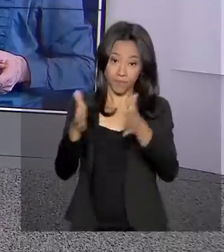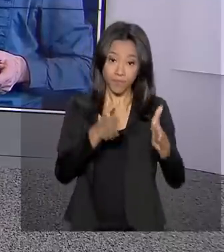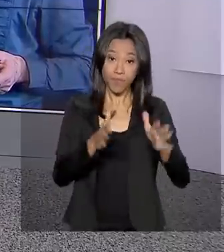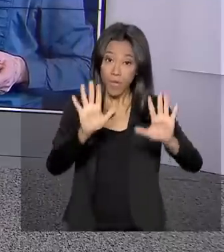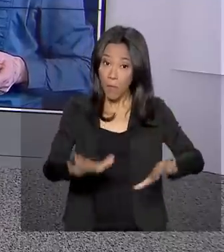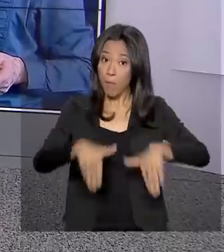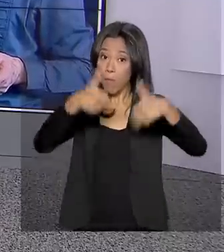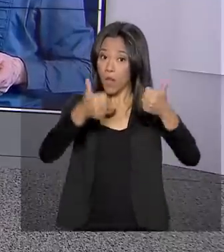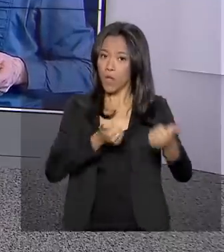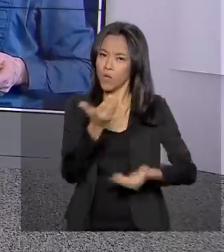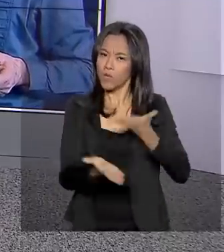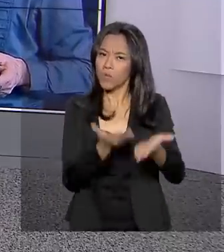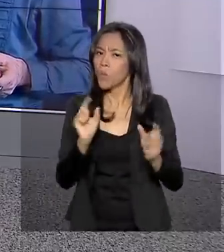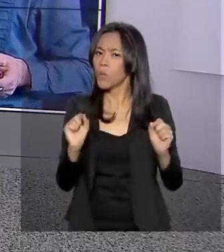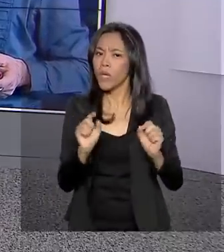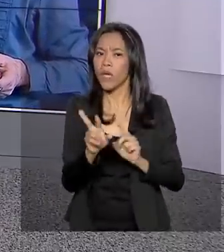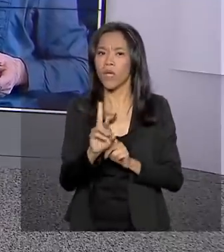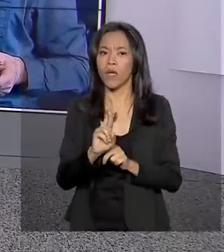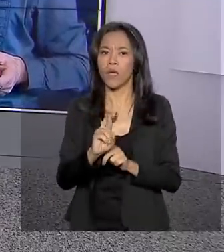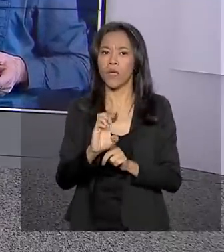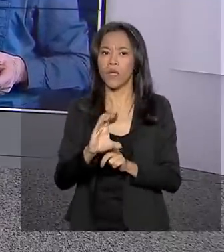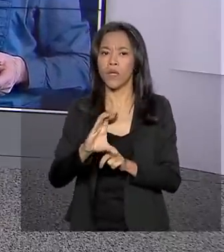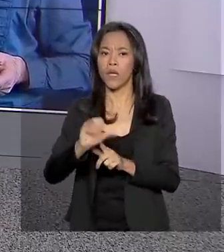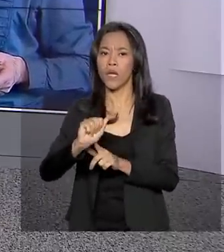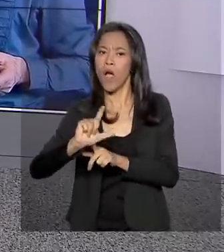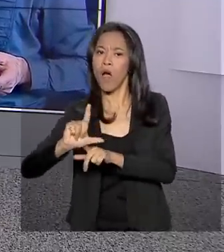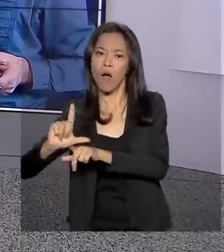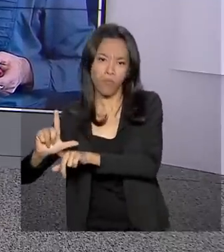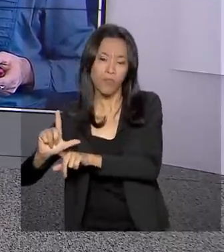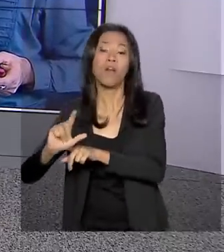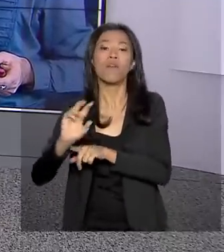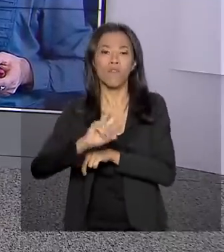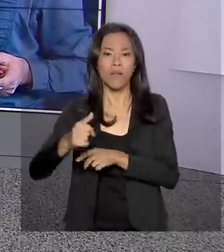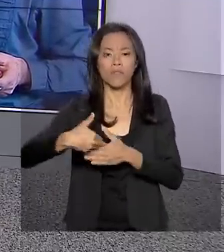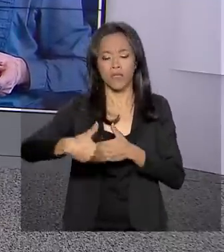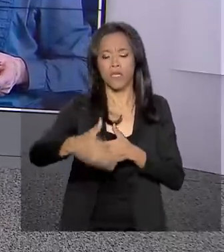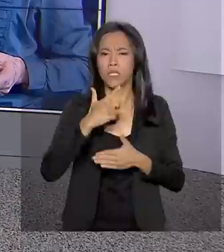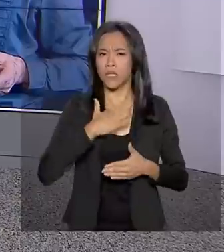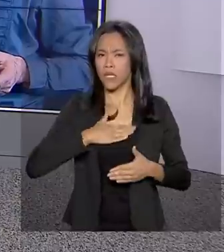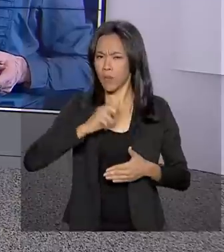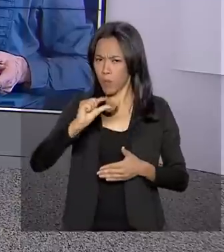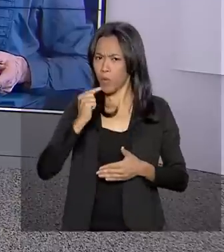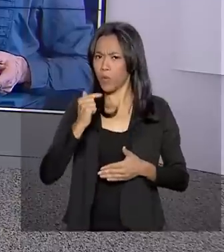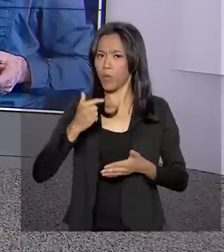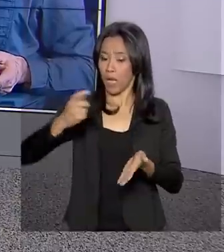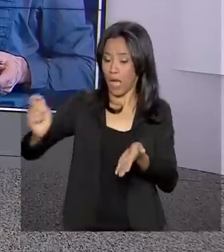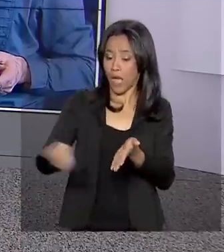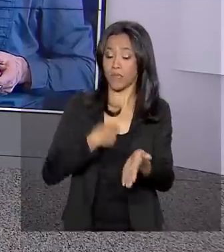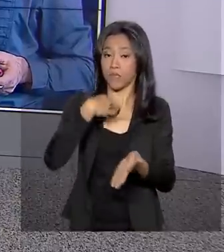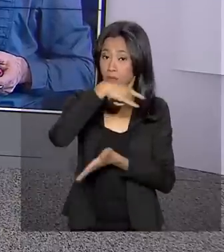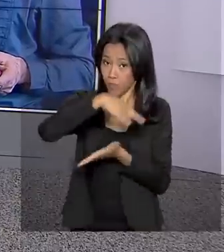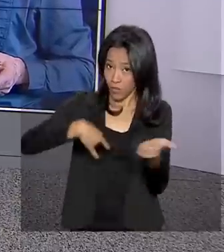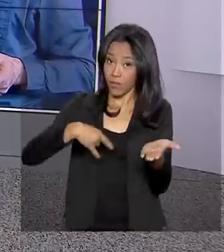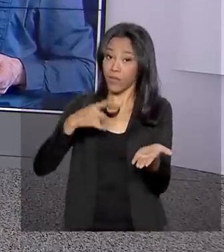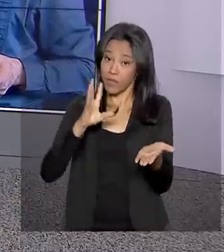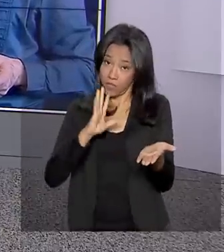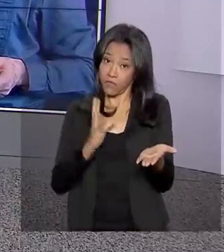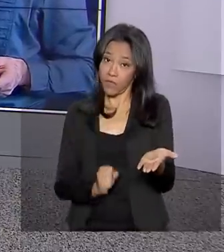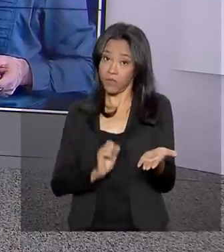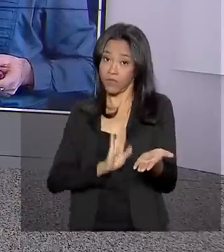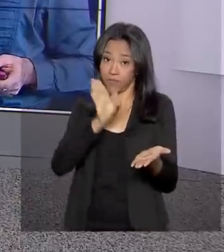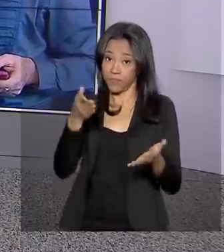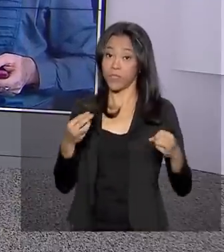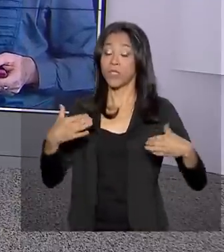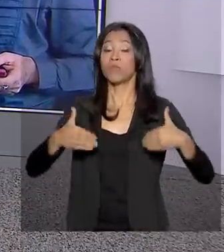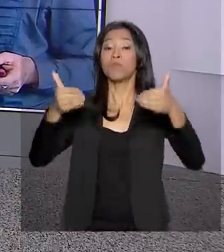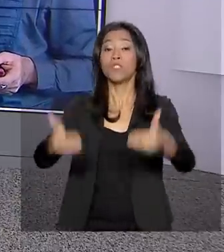Melhorar o serviço de recall no país, nesse sentido, novas portarias vão ser assinadas daqui a pouco no Ministério da Justiça. E é pra lá que a gente vai agora, quem tem os detalhes